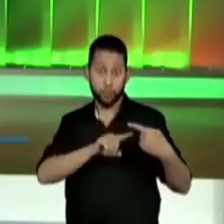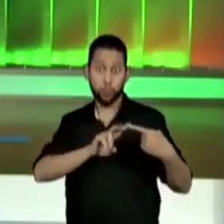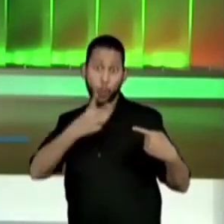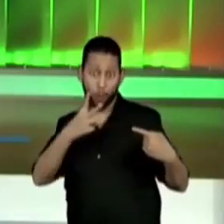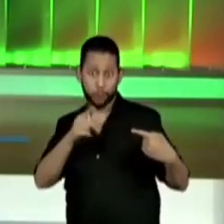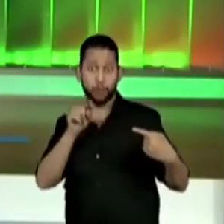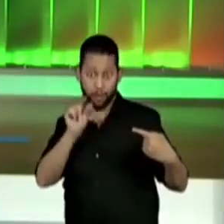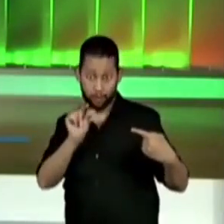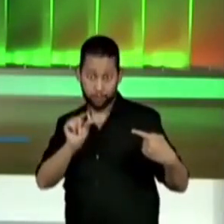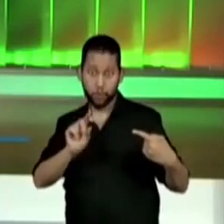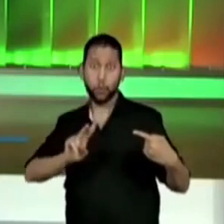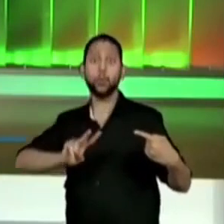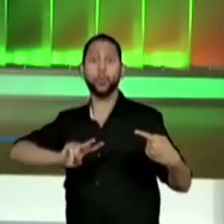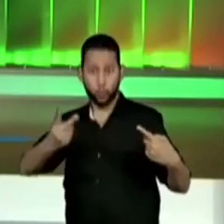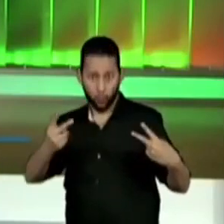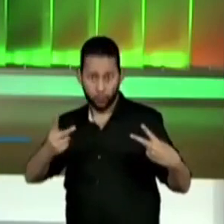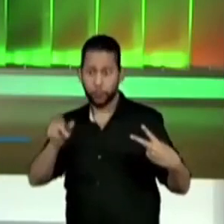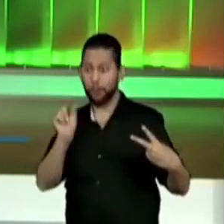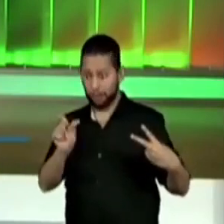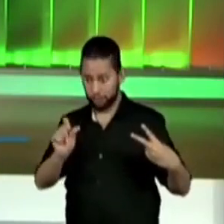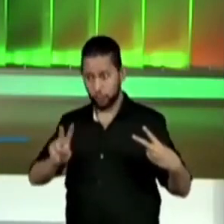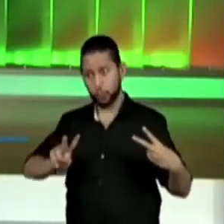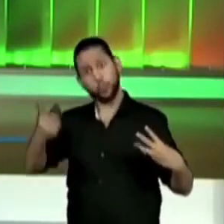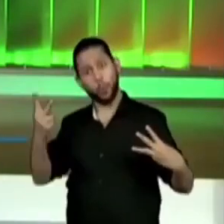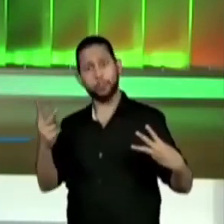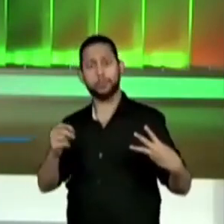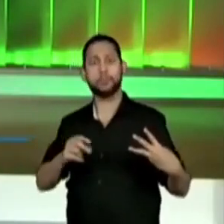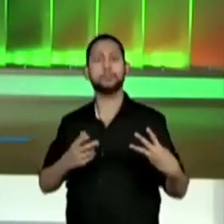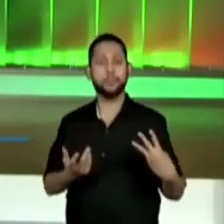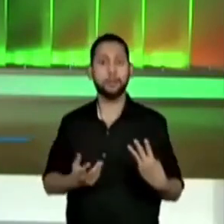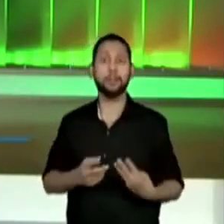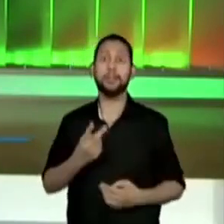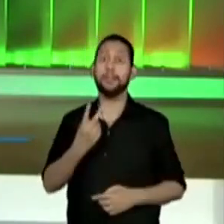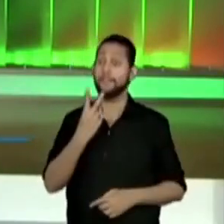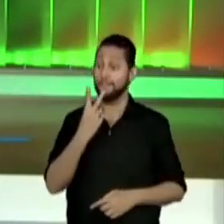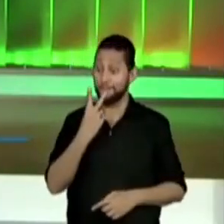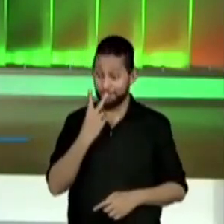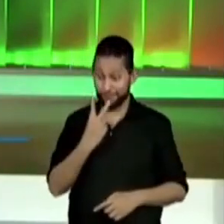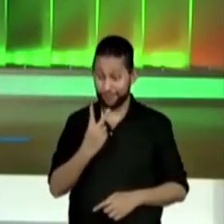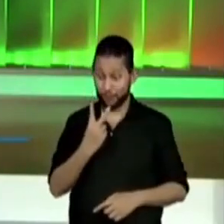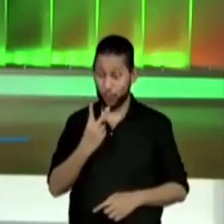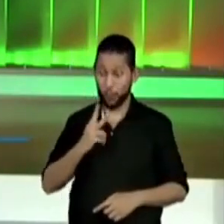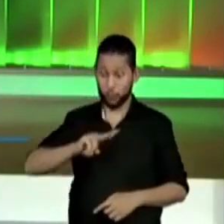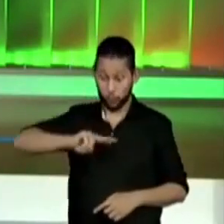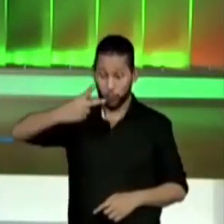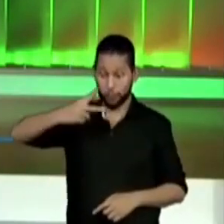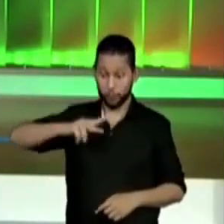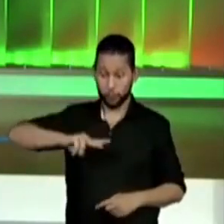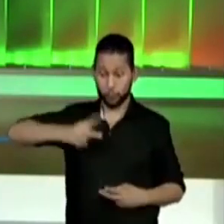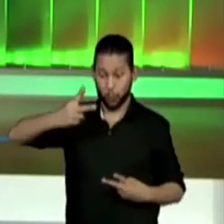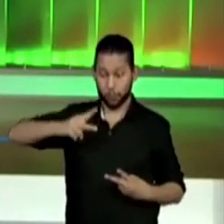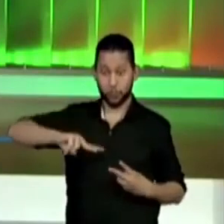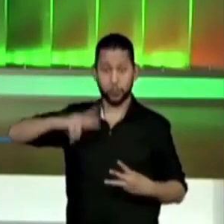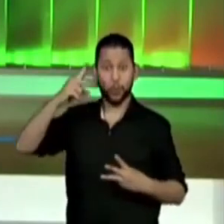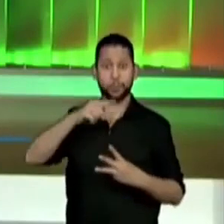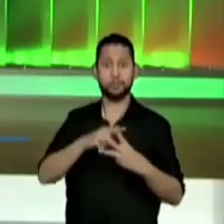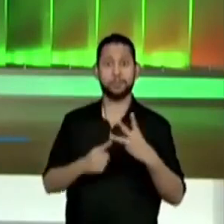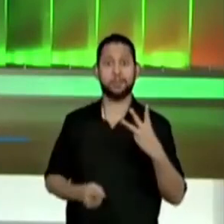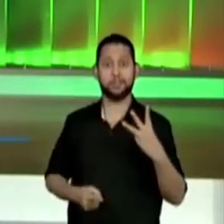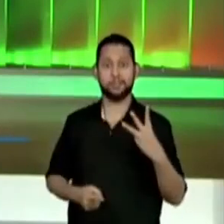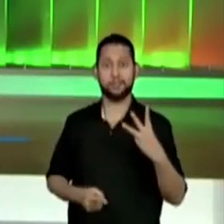encontra o dobro, o resultado você encontra o dobro. São três movimentos. Quando é vezes,